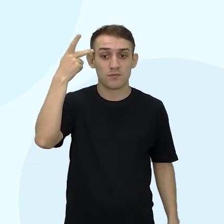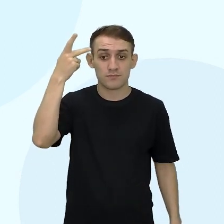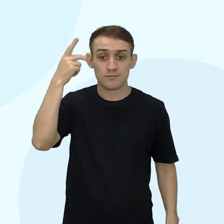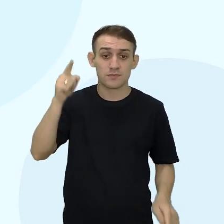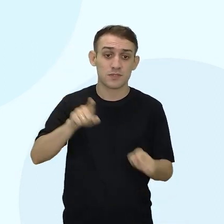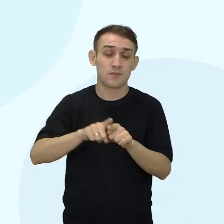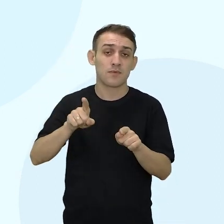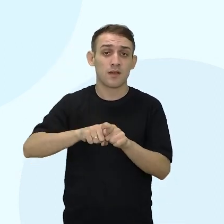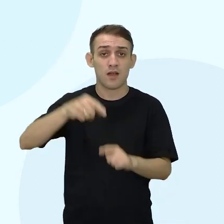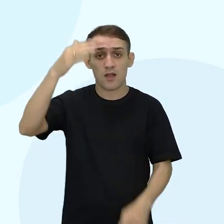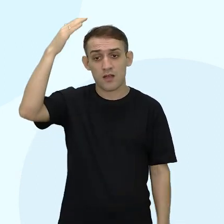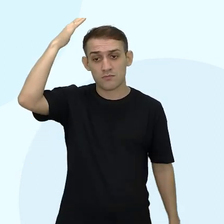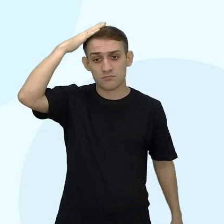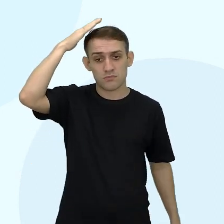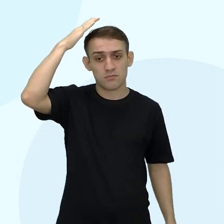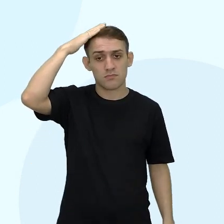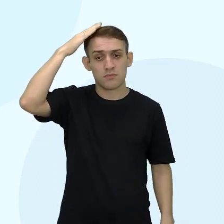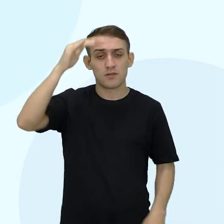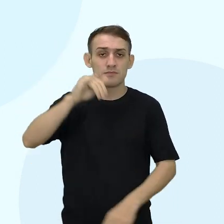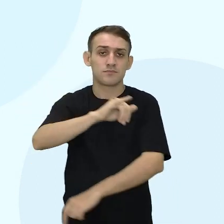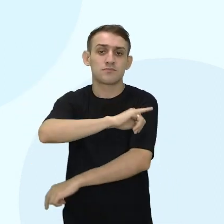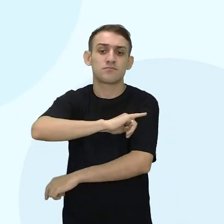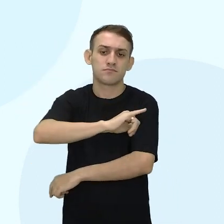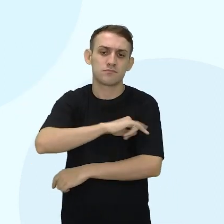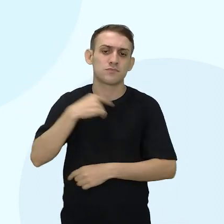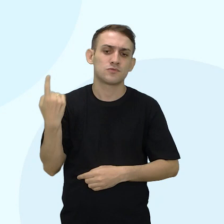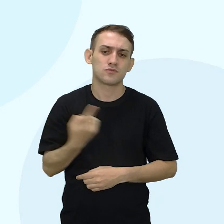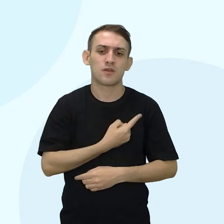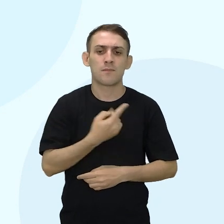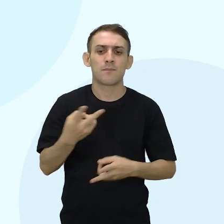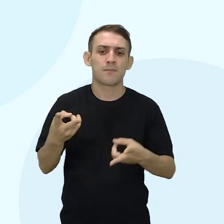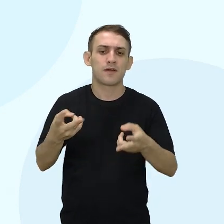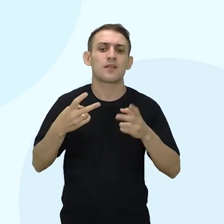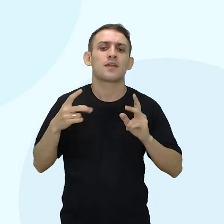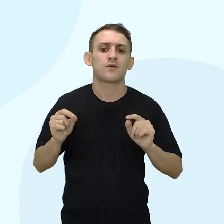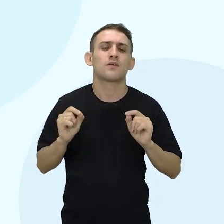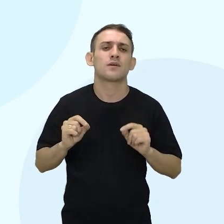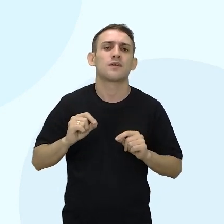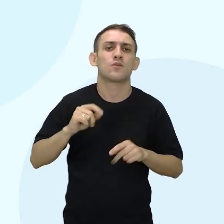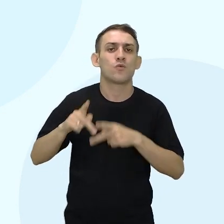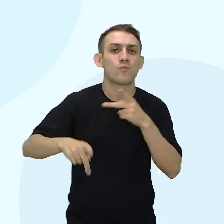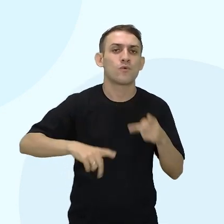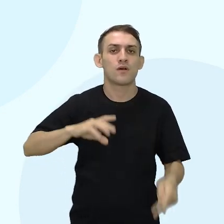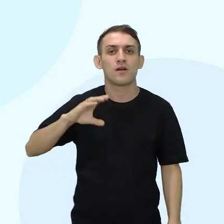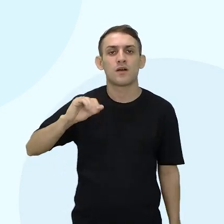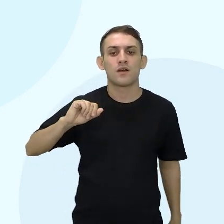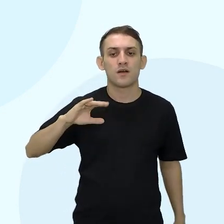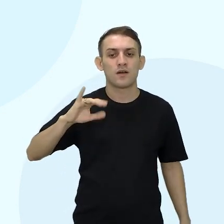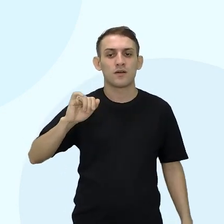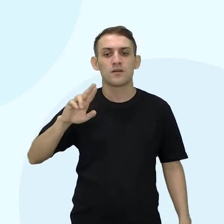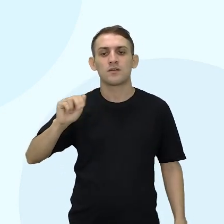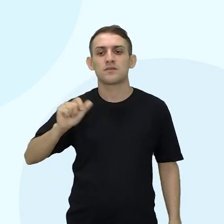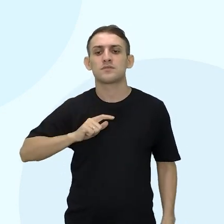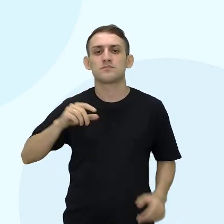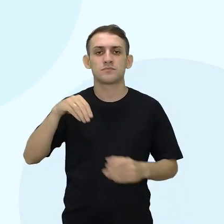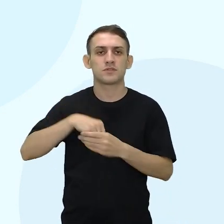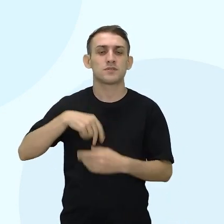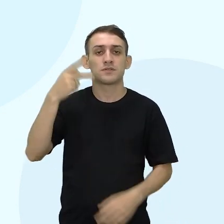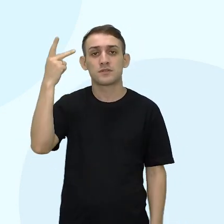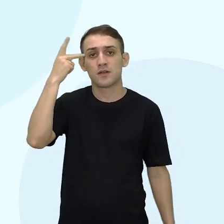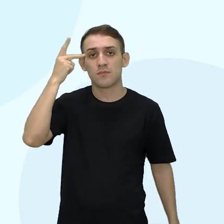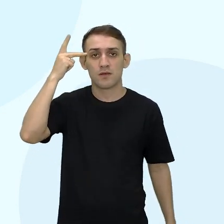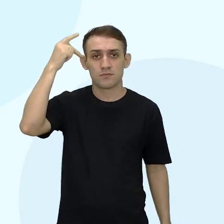Paraná e Rio de Janeiro. Então a gente percebe aí que os Kaisaras estão concentrados aí em São Paulo,